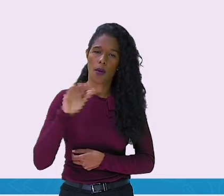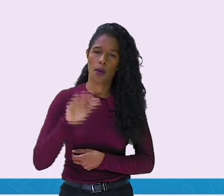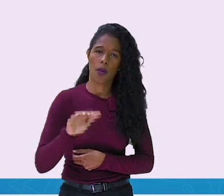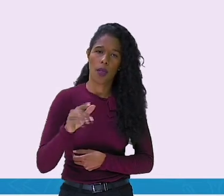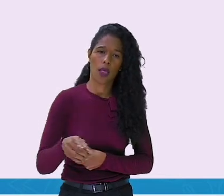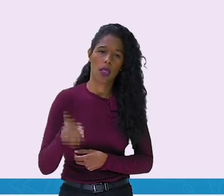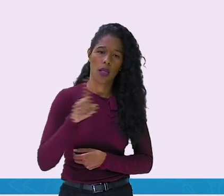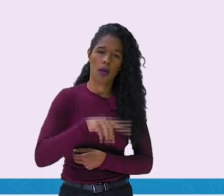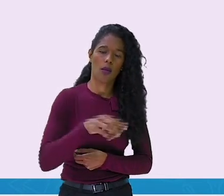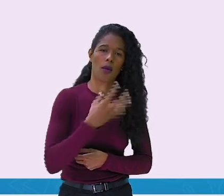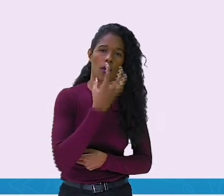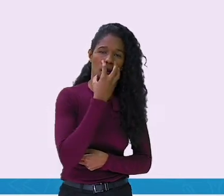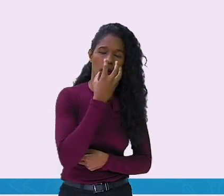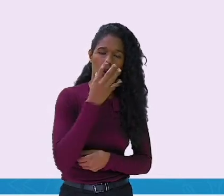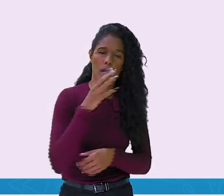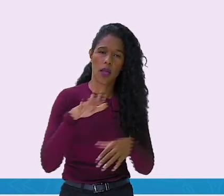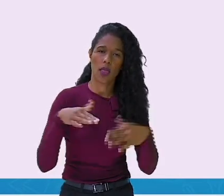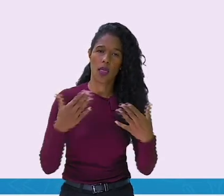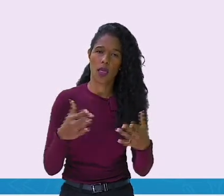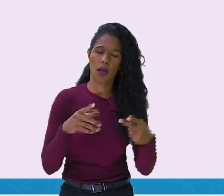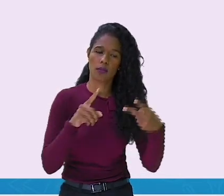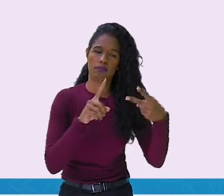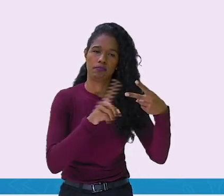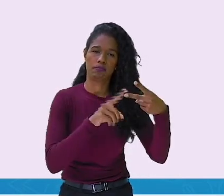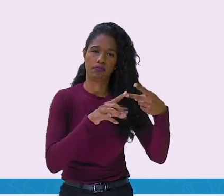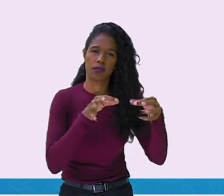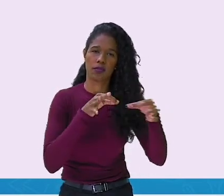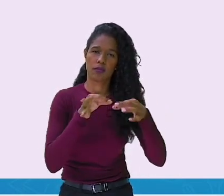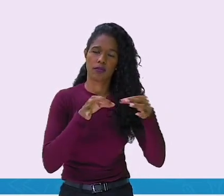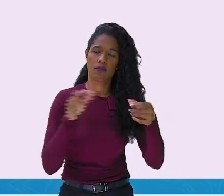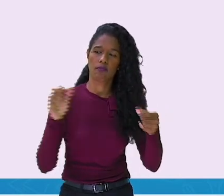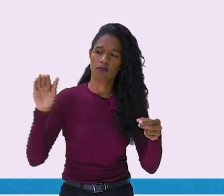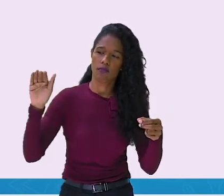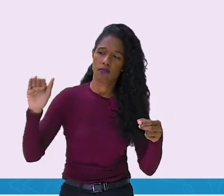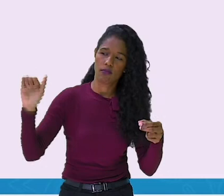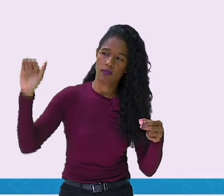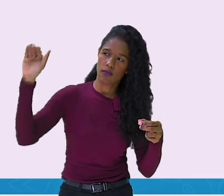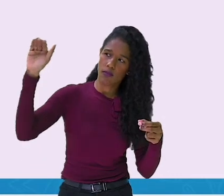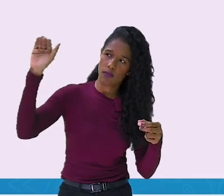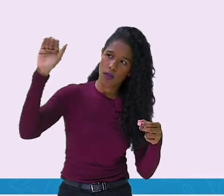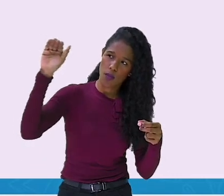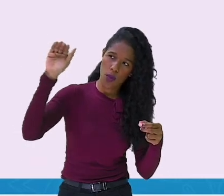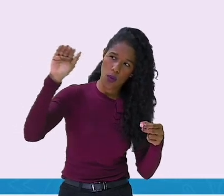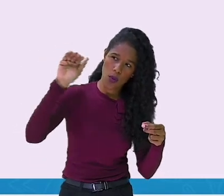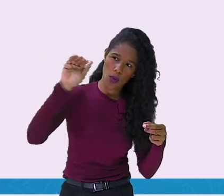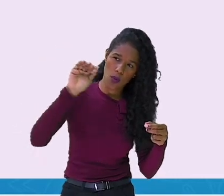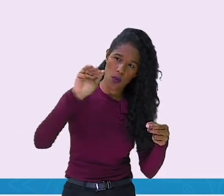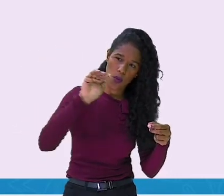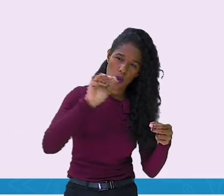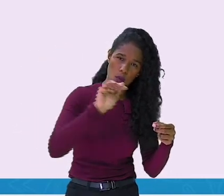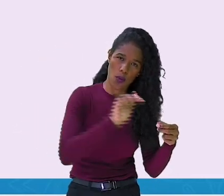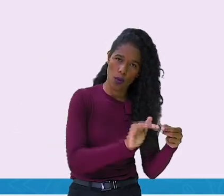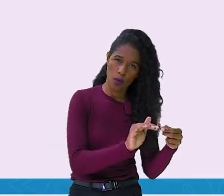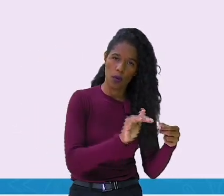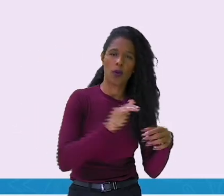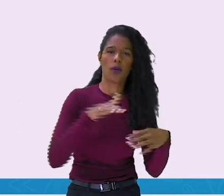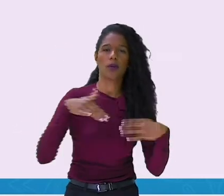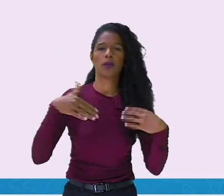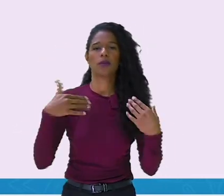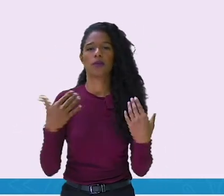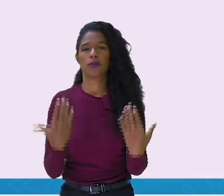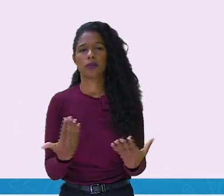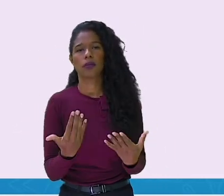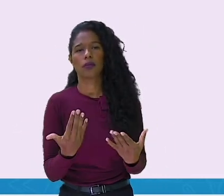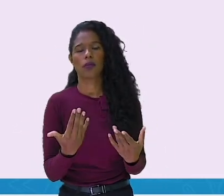Decrescente. Que é do maior para o menor. Não é assim? E então, está